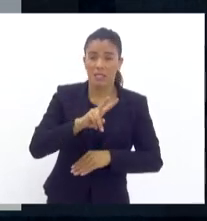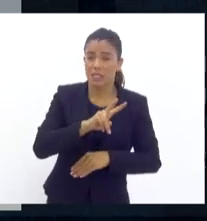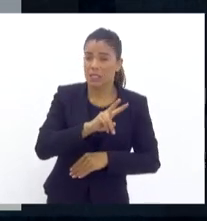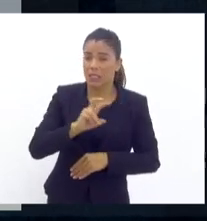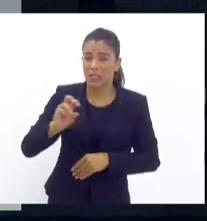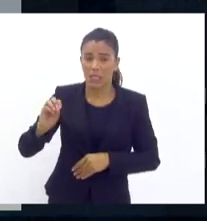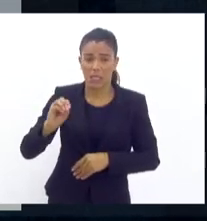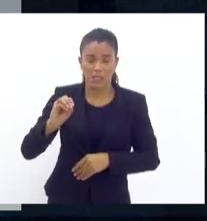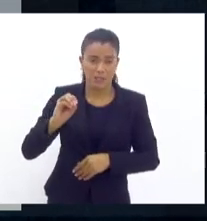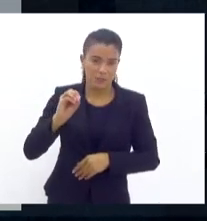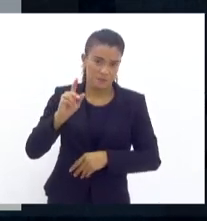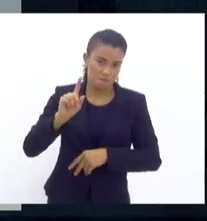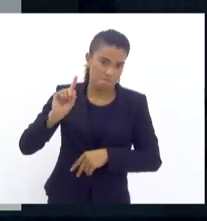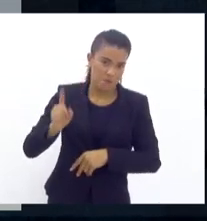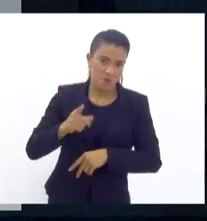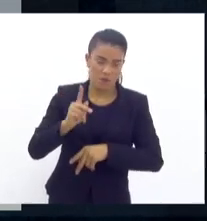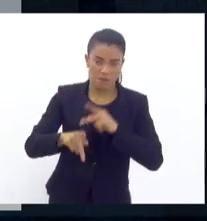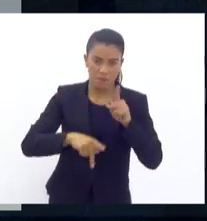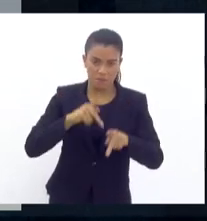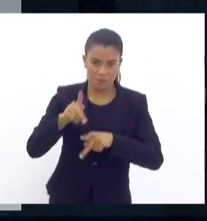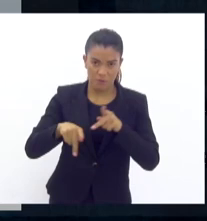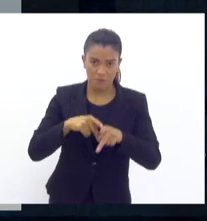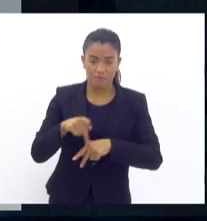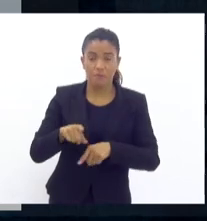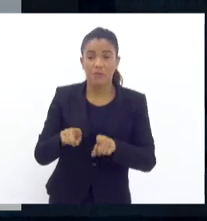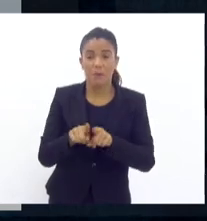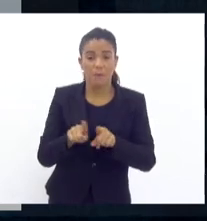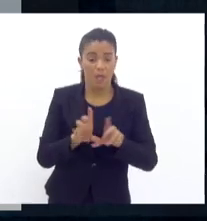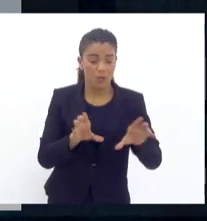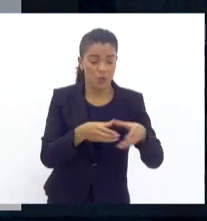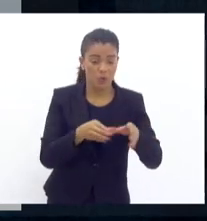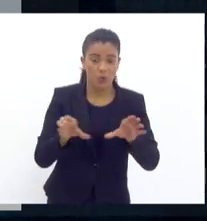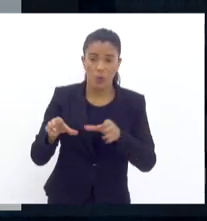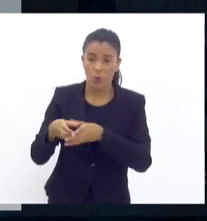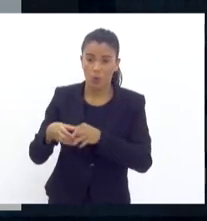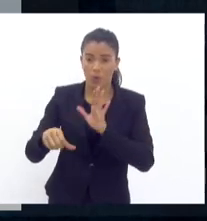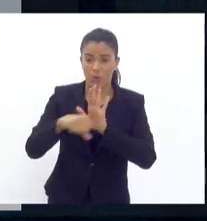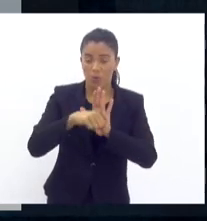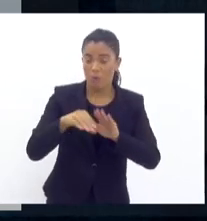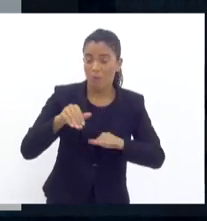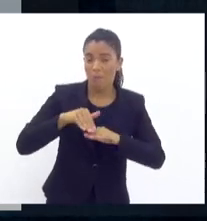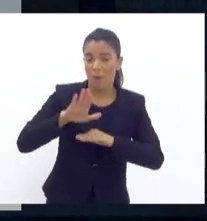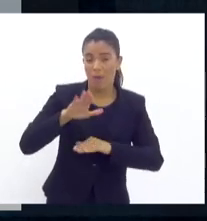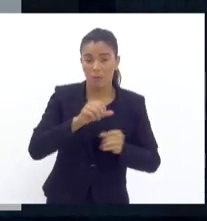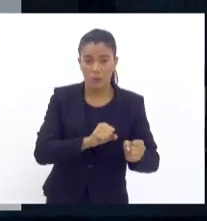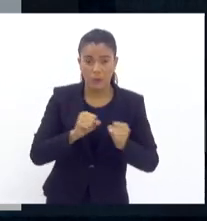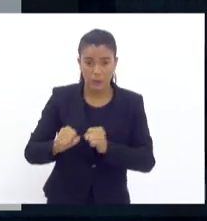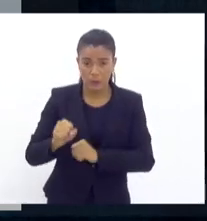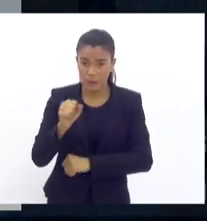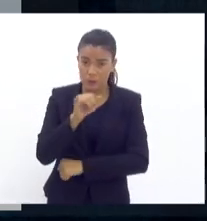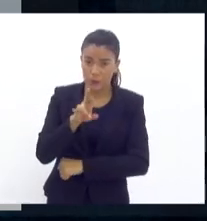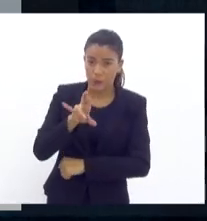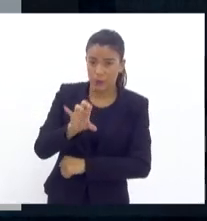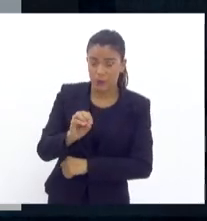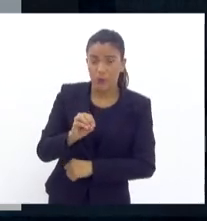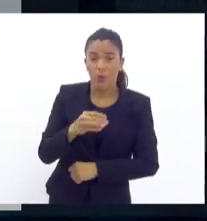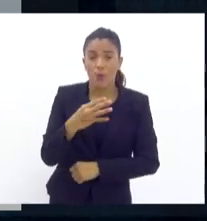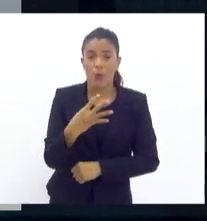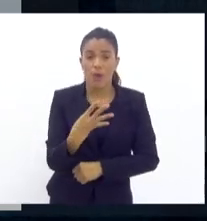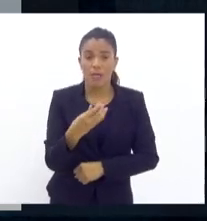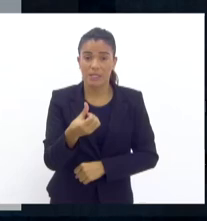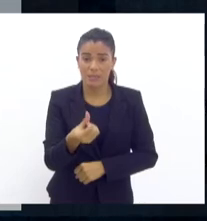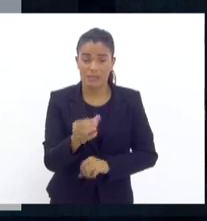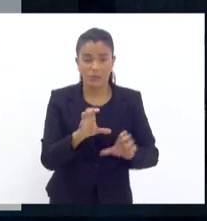habitantes, as duas maiores facções do Rio de Janeiro estão presentes na área do batalhão, 46 comunidades